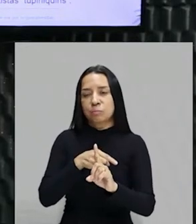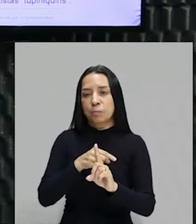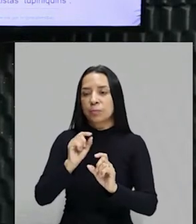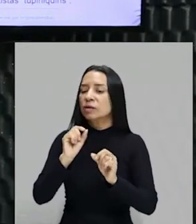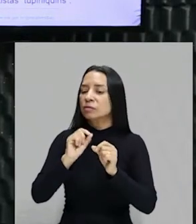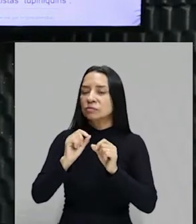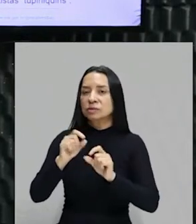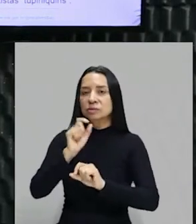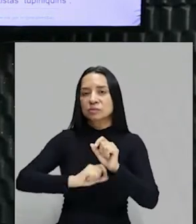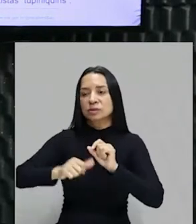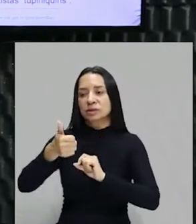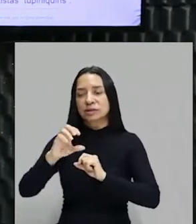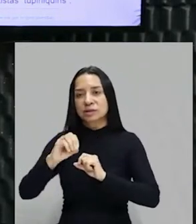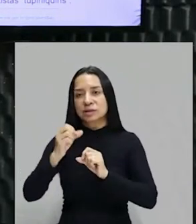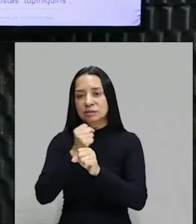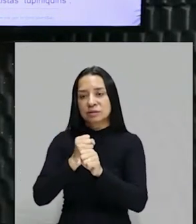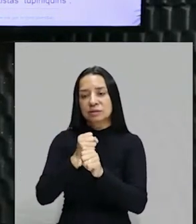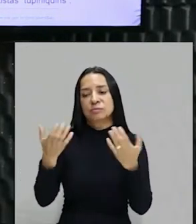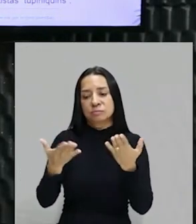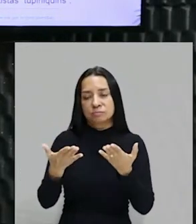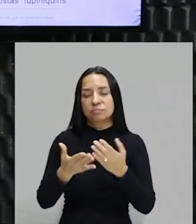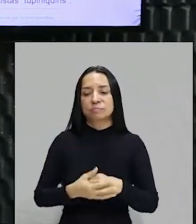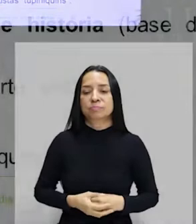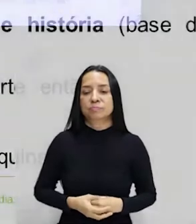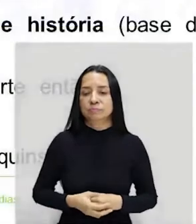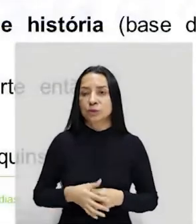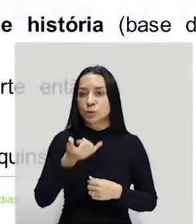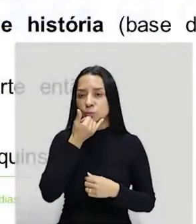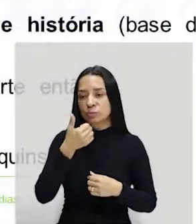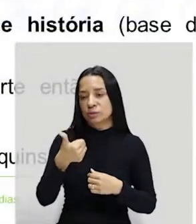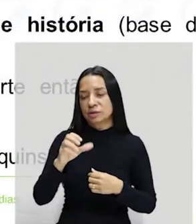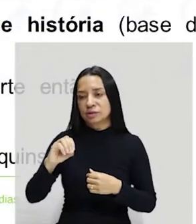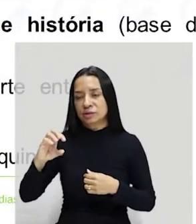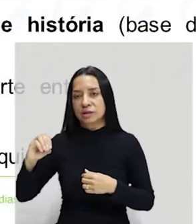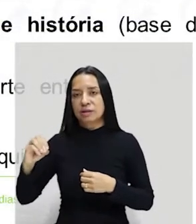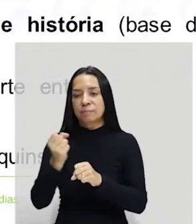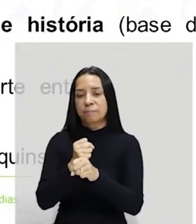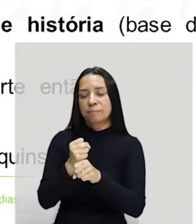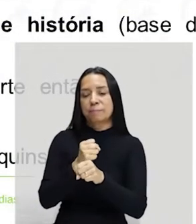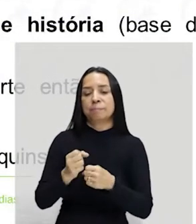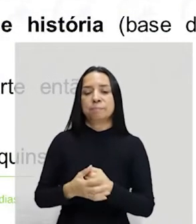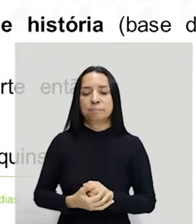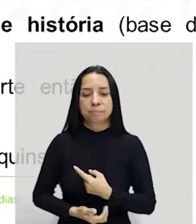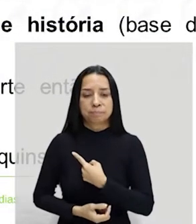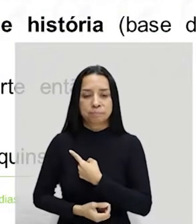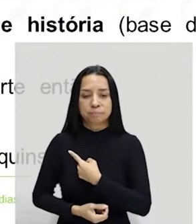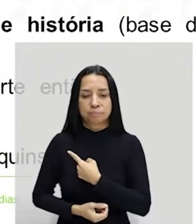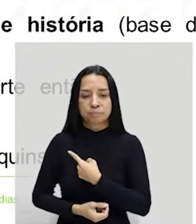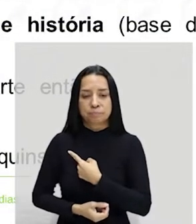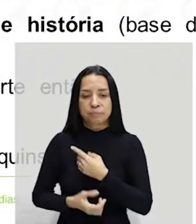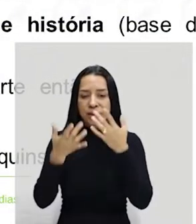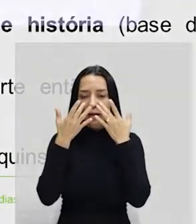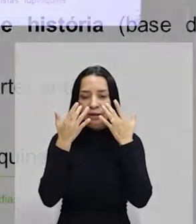fazendo 100 anos este ano. Recriação de uma beleza ideal, grandiosidade e aproximação da perfeição. O